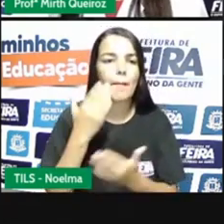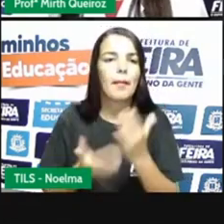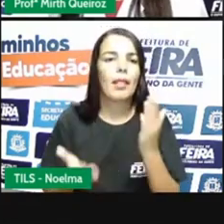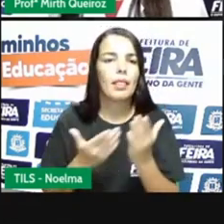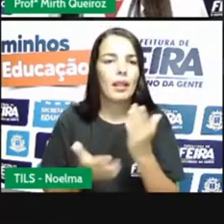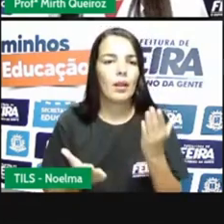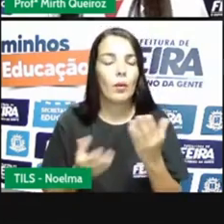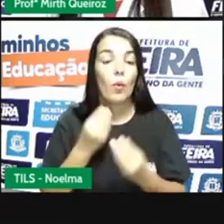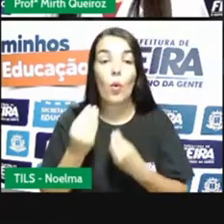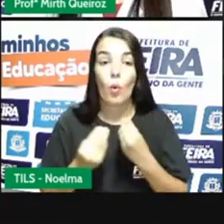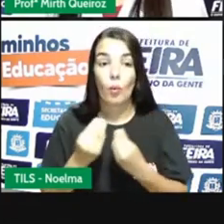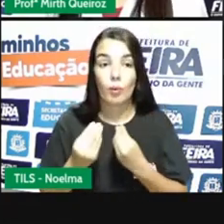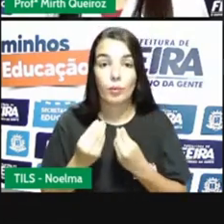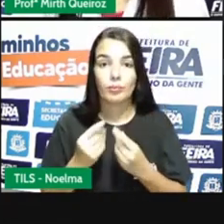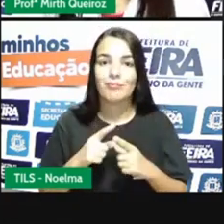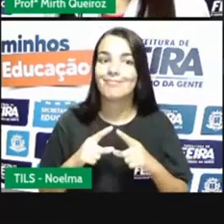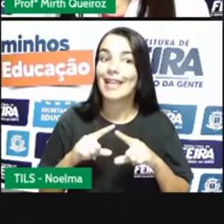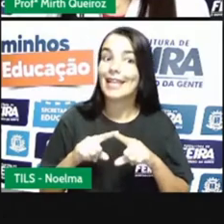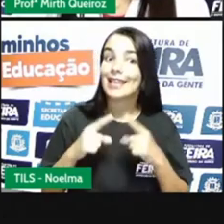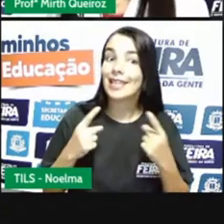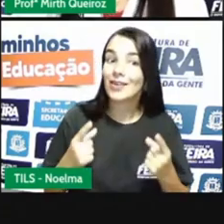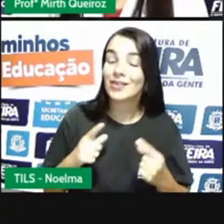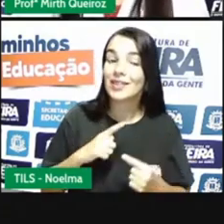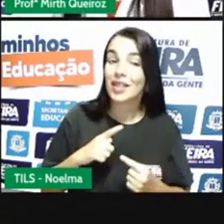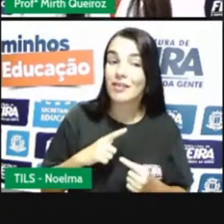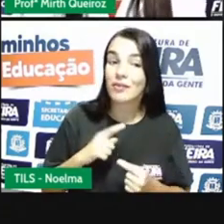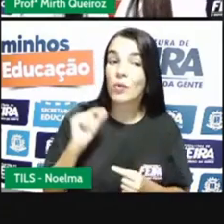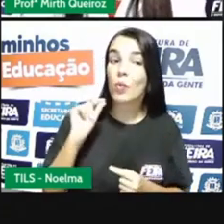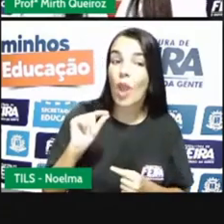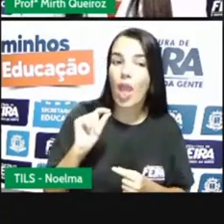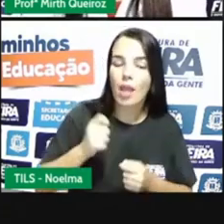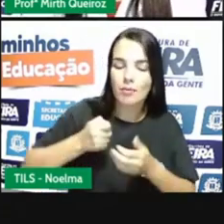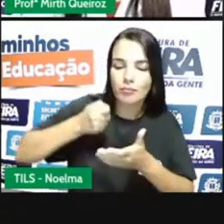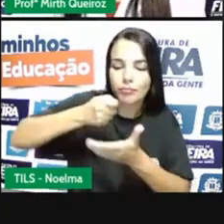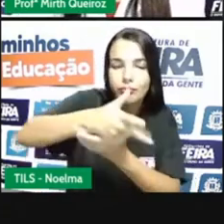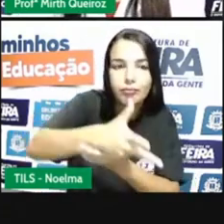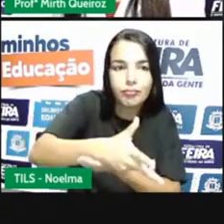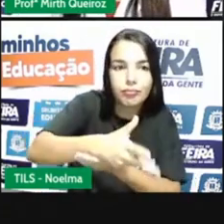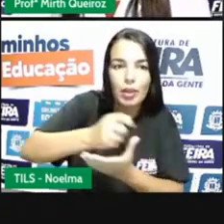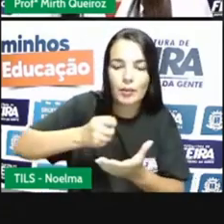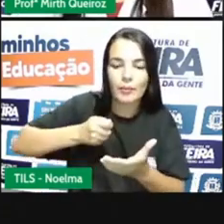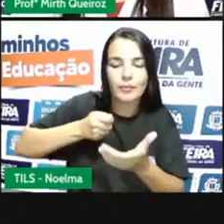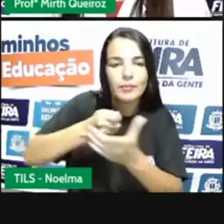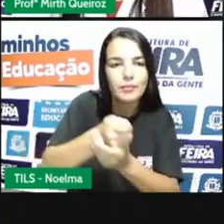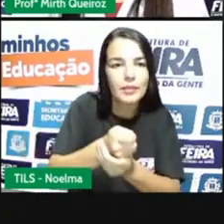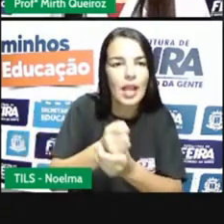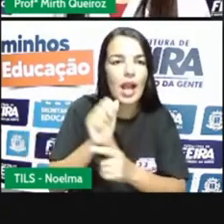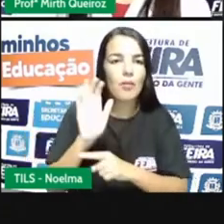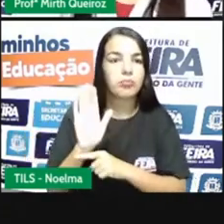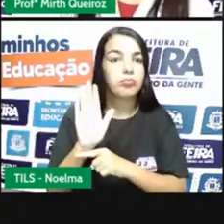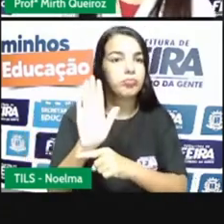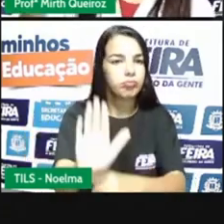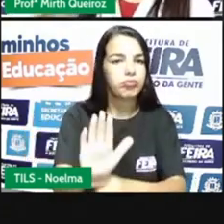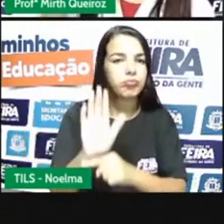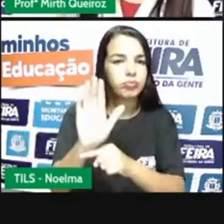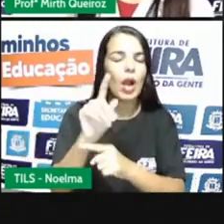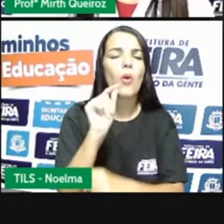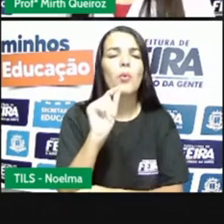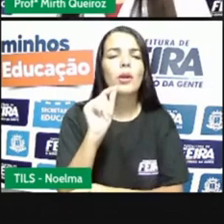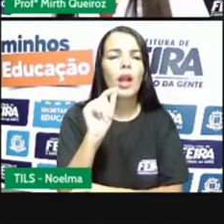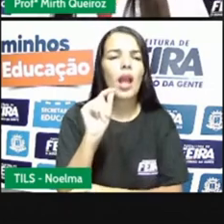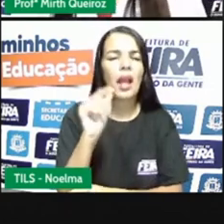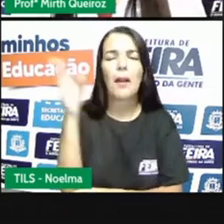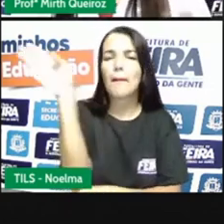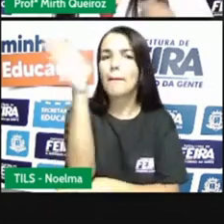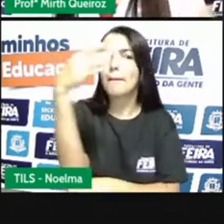-açúcar. Hum, vem o incentivo às bandeiras. O que é bandeiras? É a bandeira do